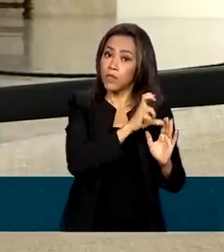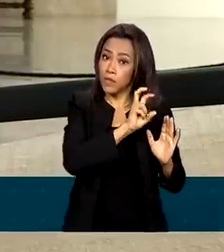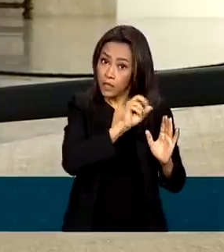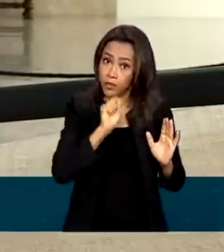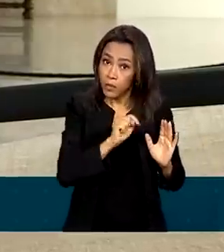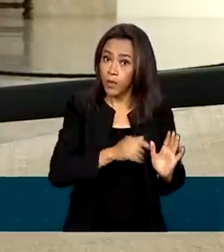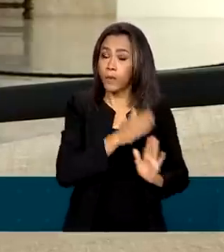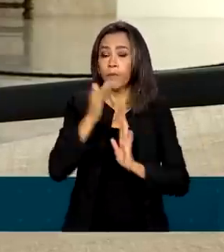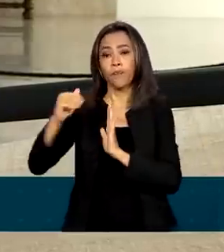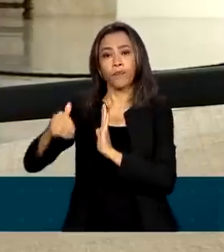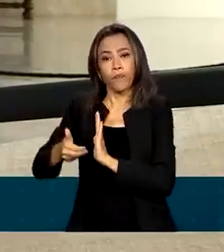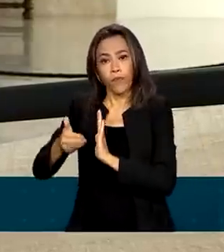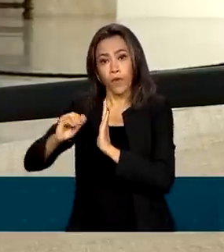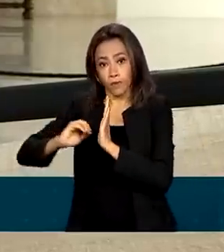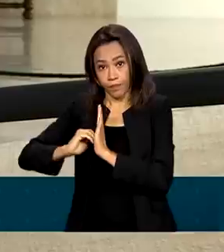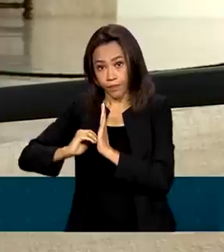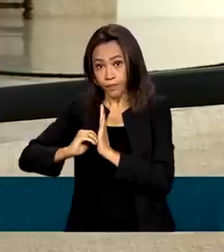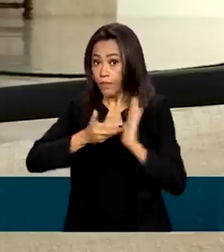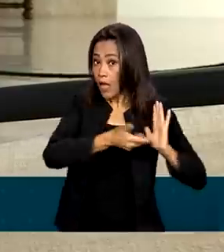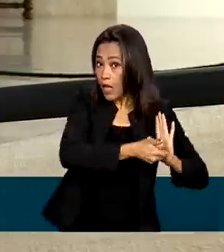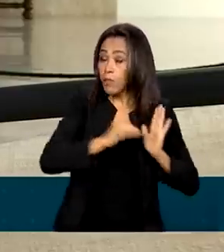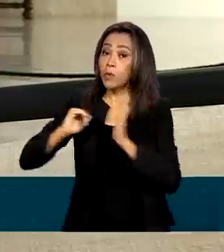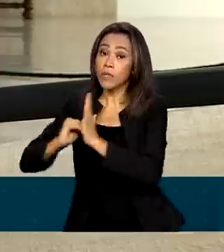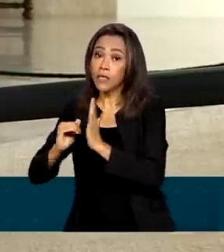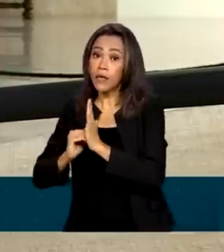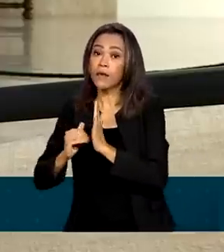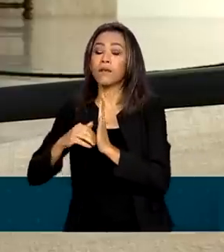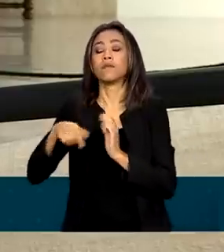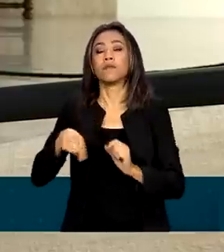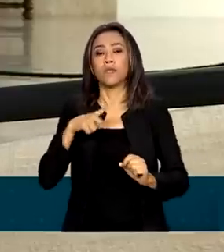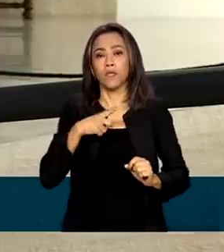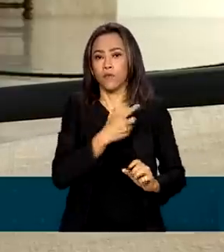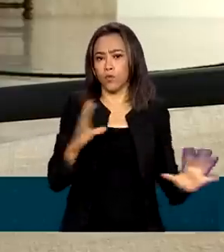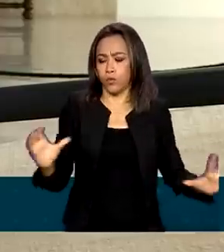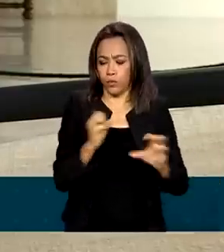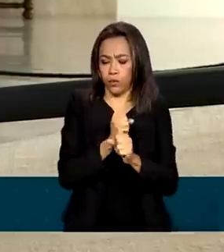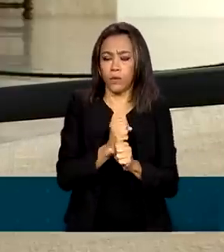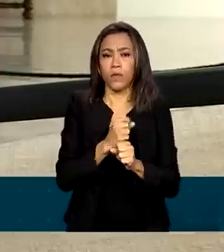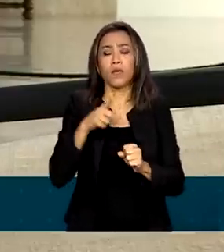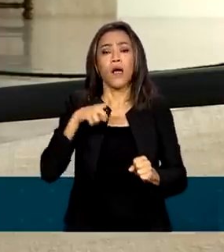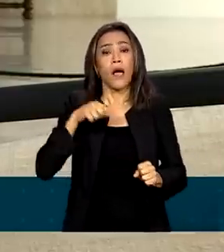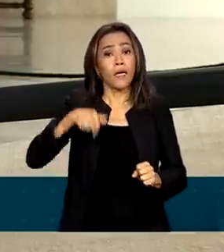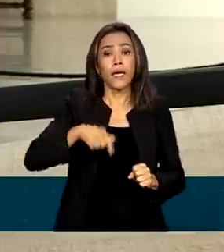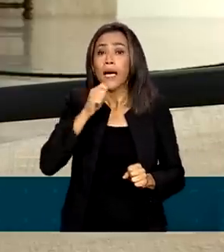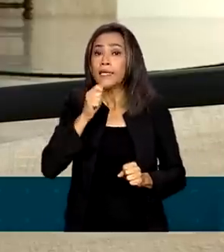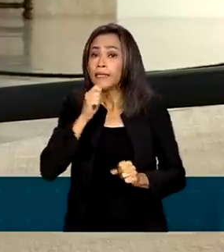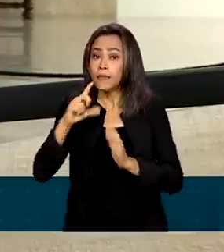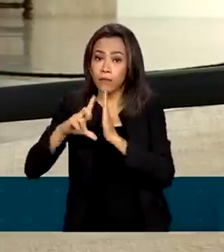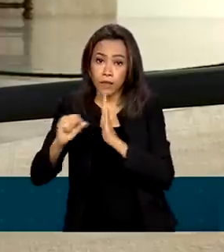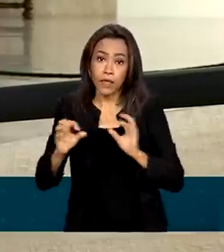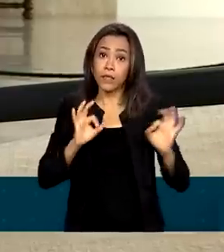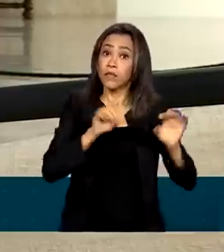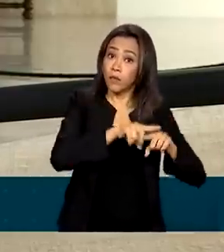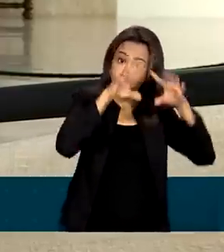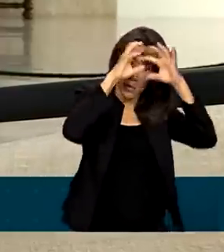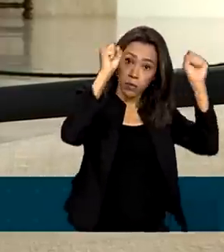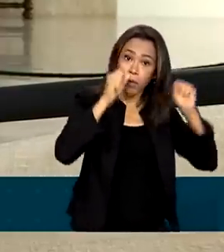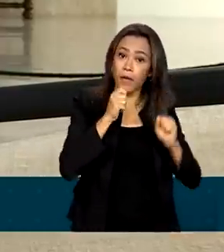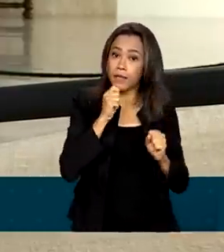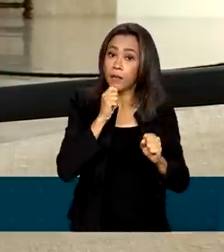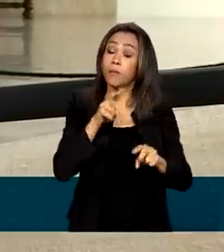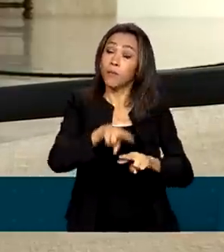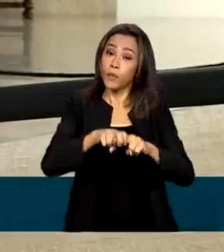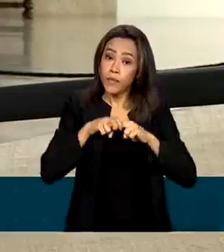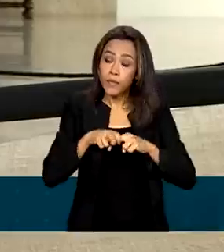Senado de 3 milhões. Ainda não há estimativa dos prejuízos aqui no Palácio do Planalto e no Supremo Tribunal Federal. Por isso, a